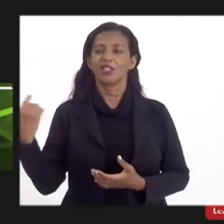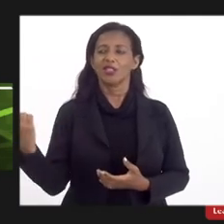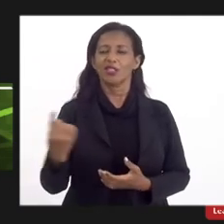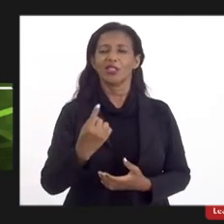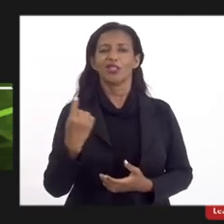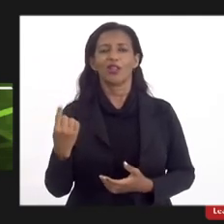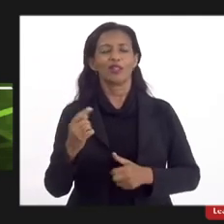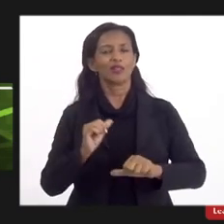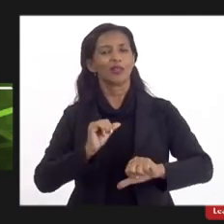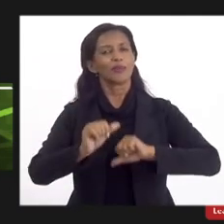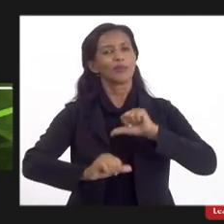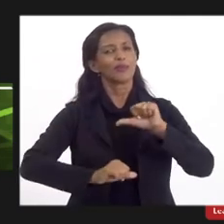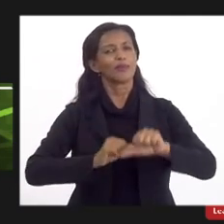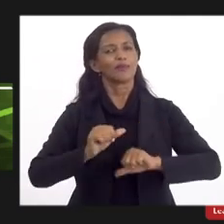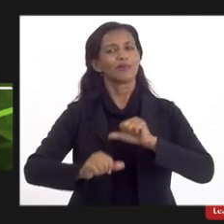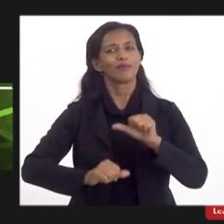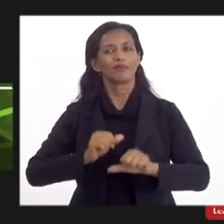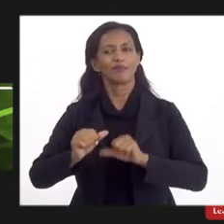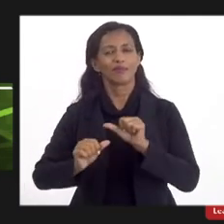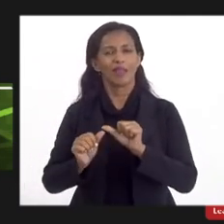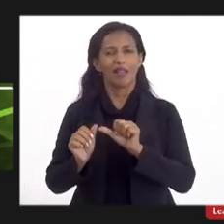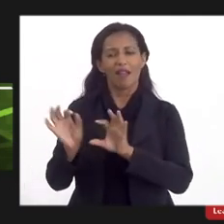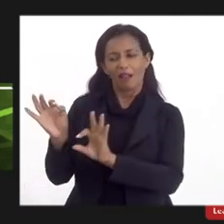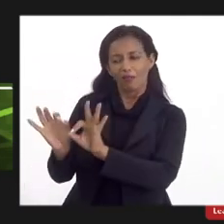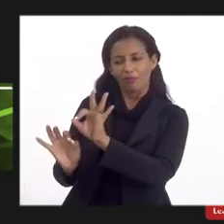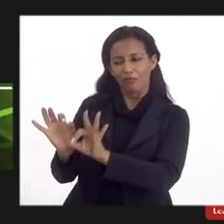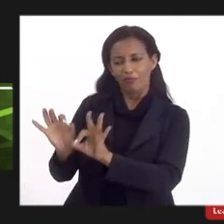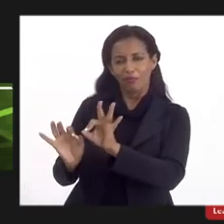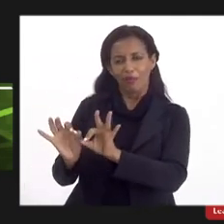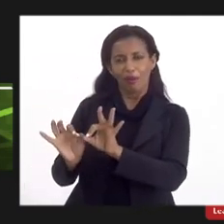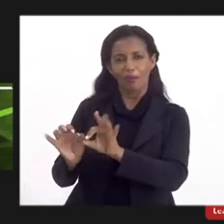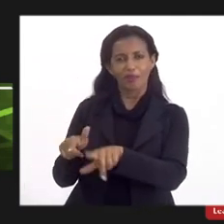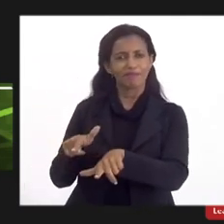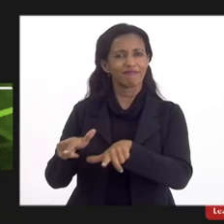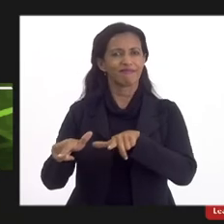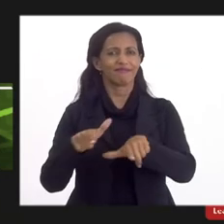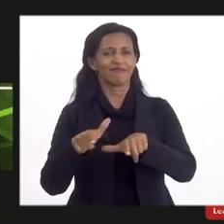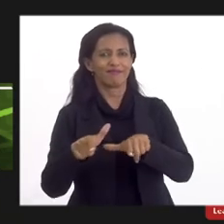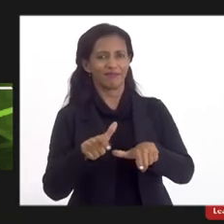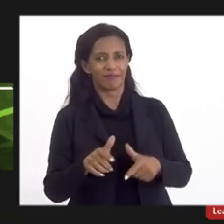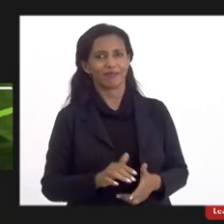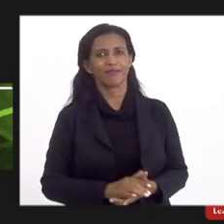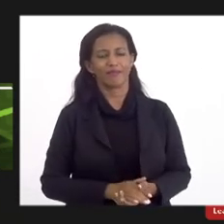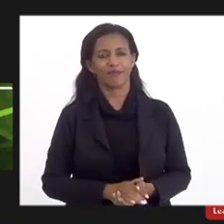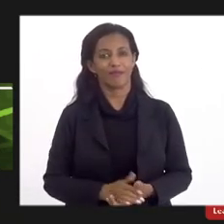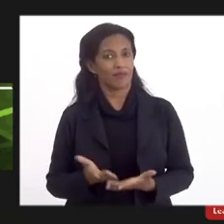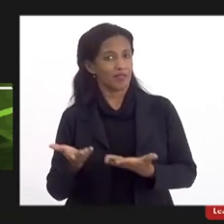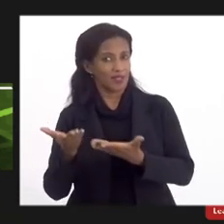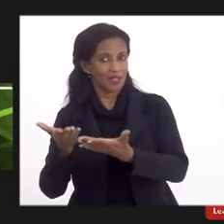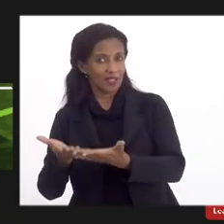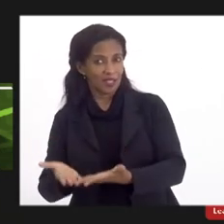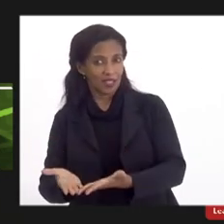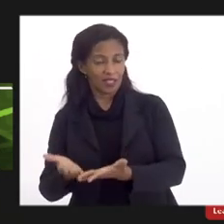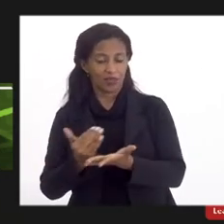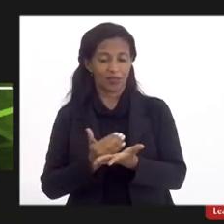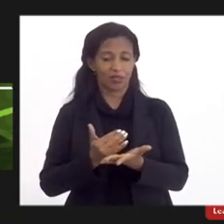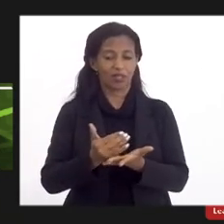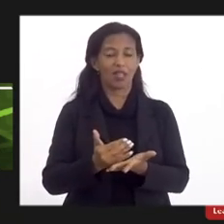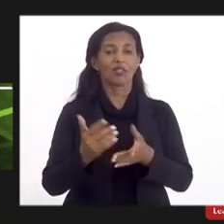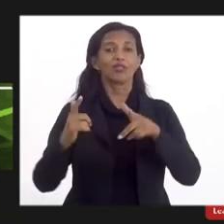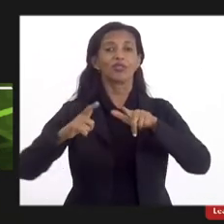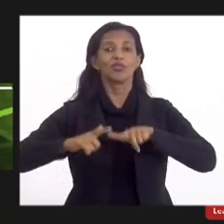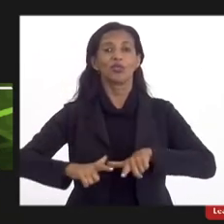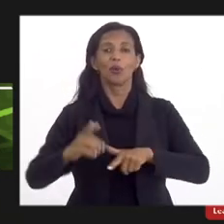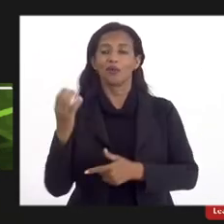mudamos o jeito de lutar e isso partiu da onde